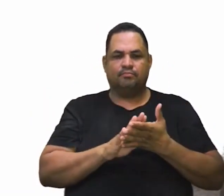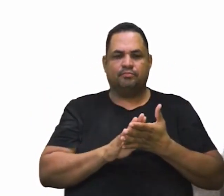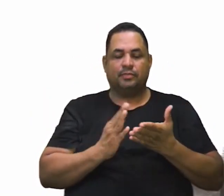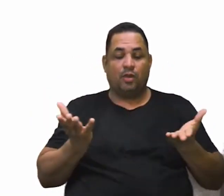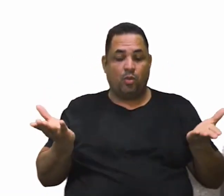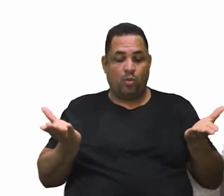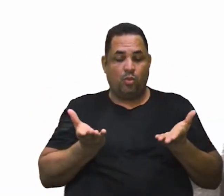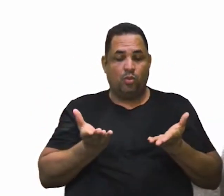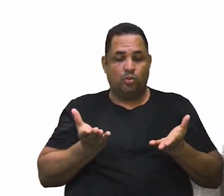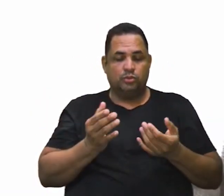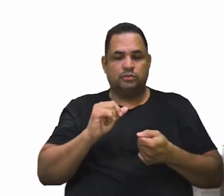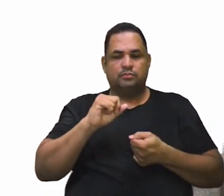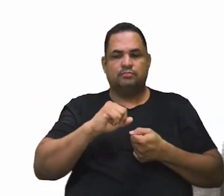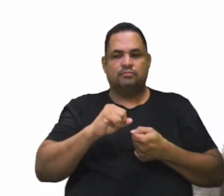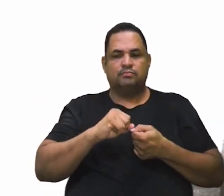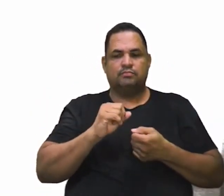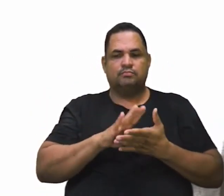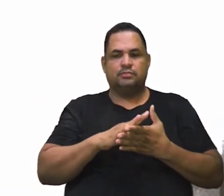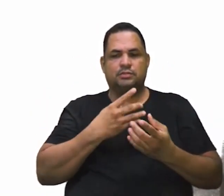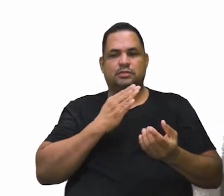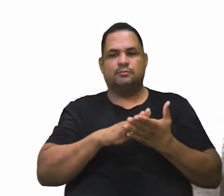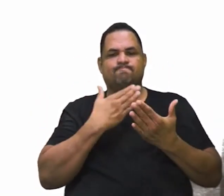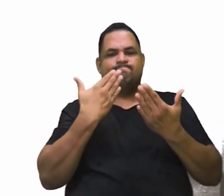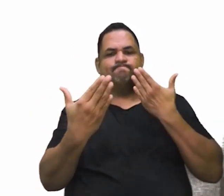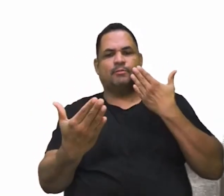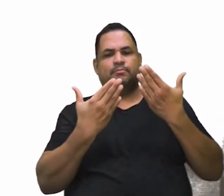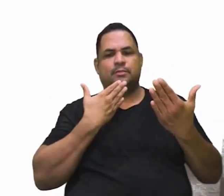tempo atual fazer esse debate.